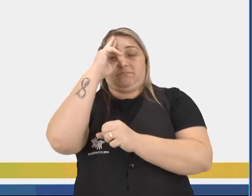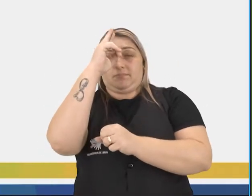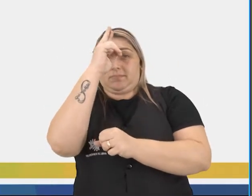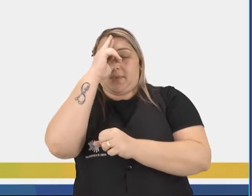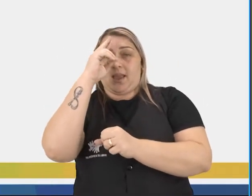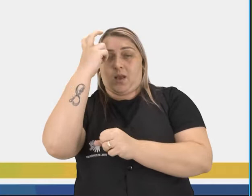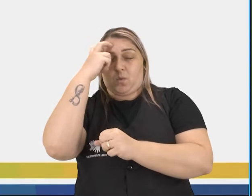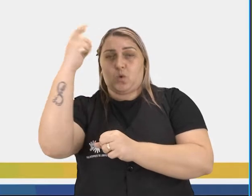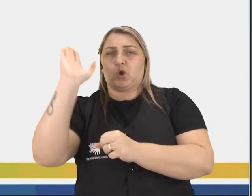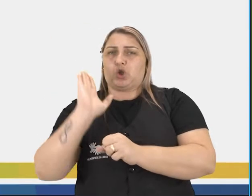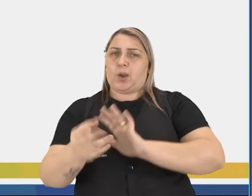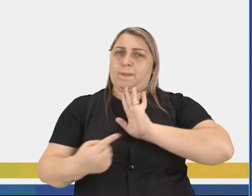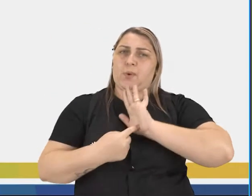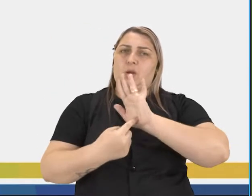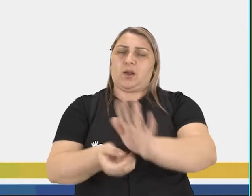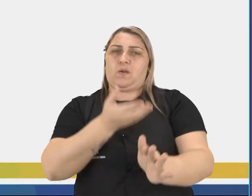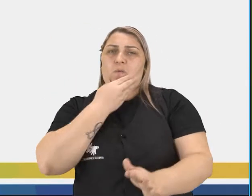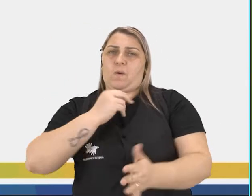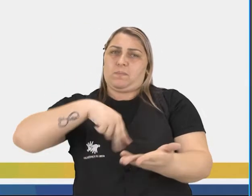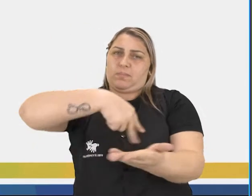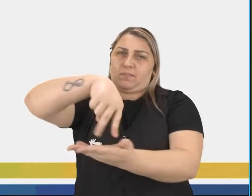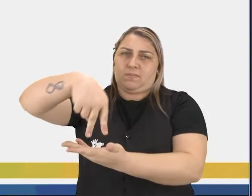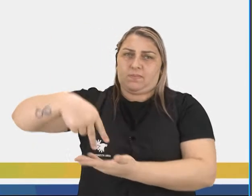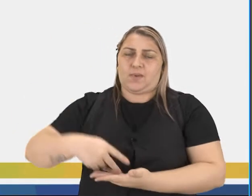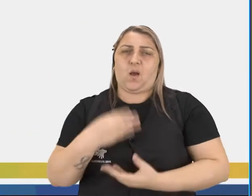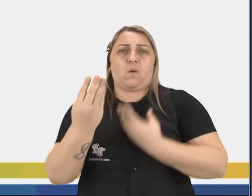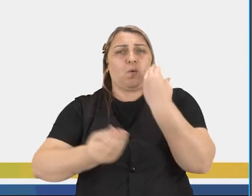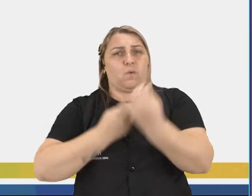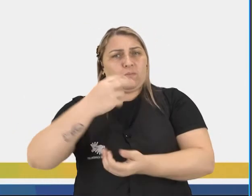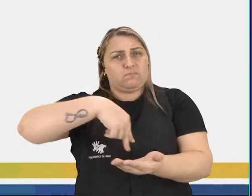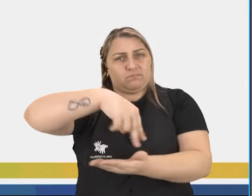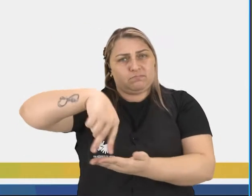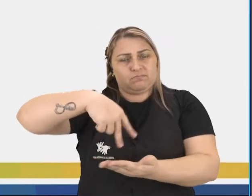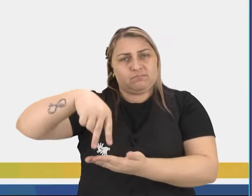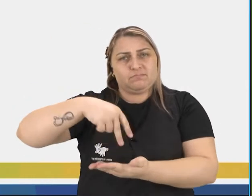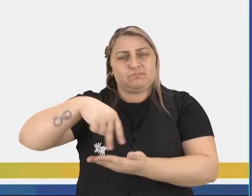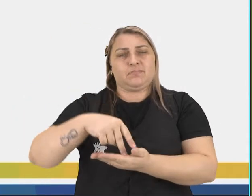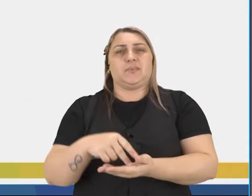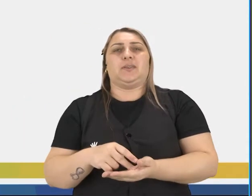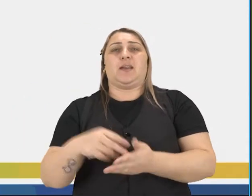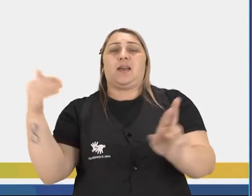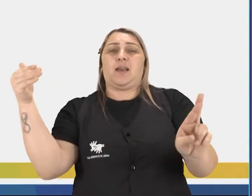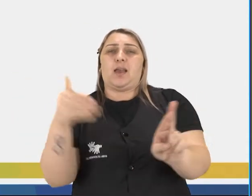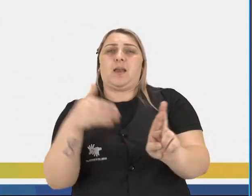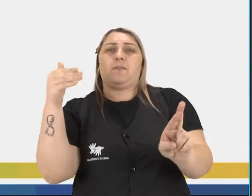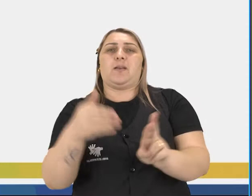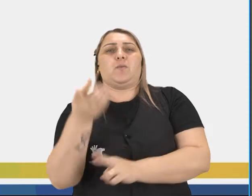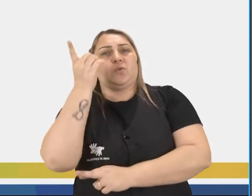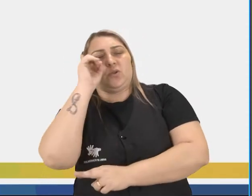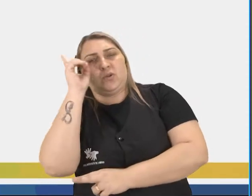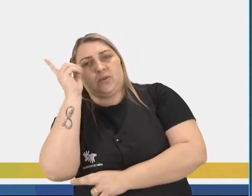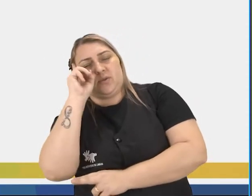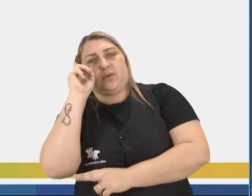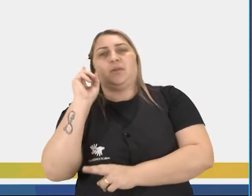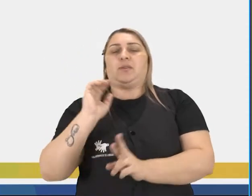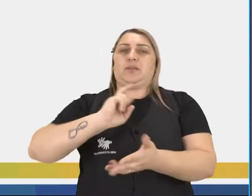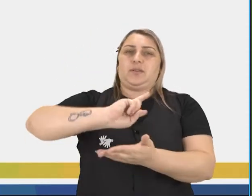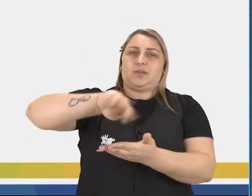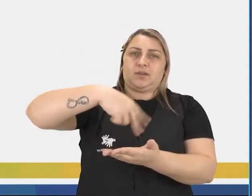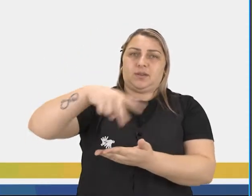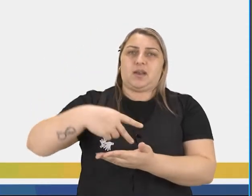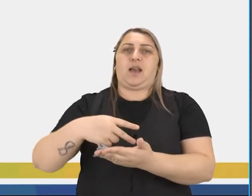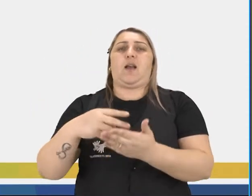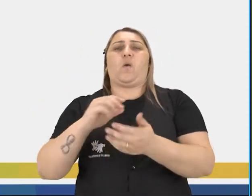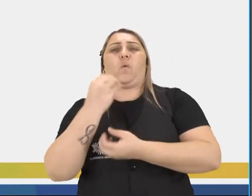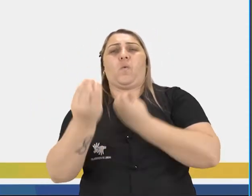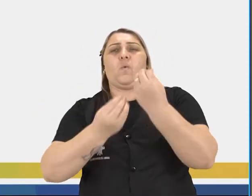pinturas já mostravam que o homem dançava. Como que ele dançava? Ele dançava representando no seu dia a dia, dançava como foi a